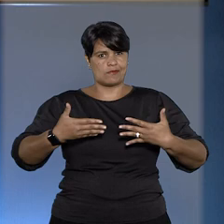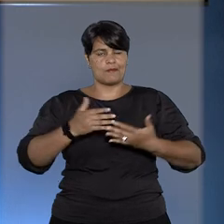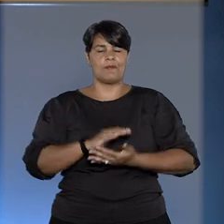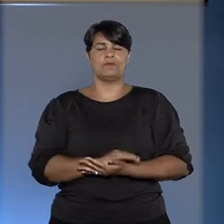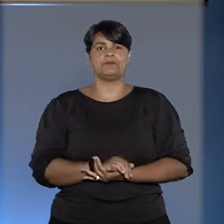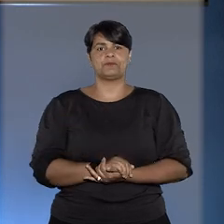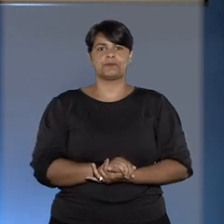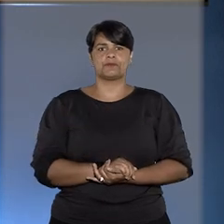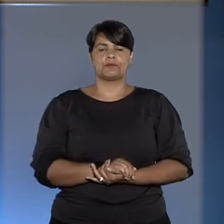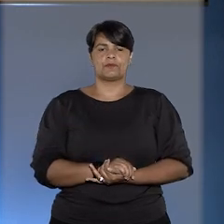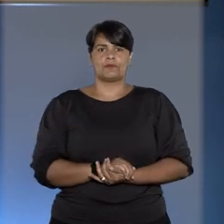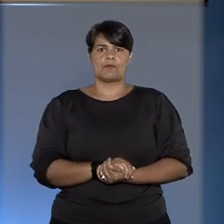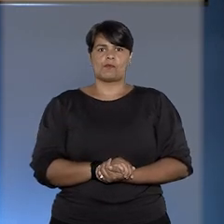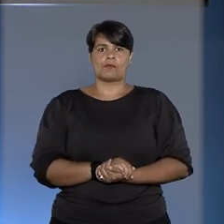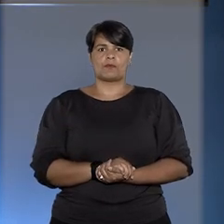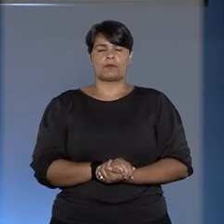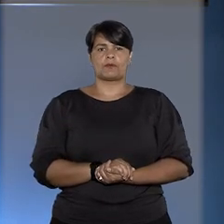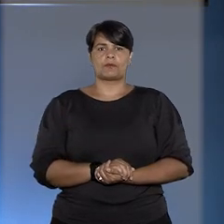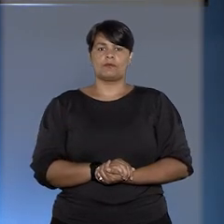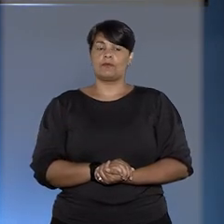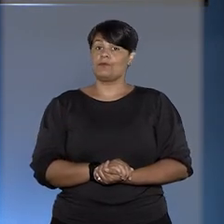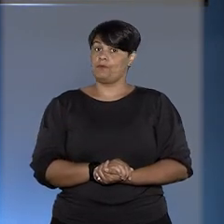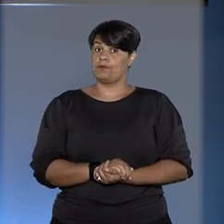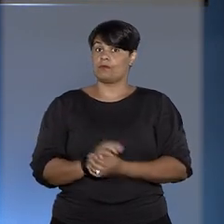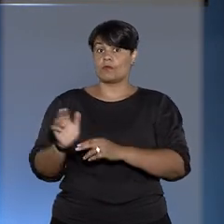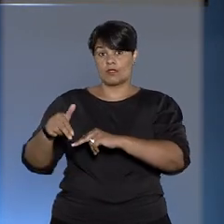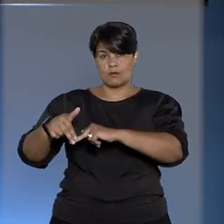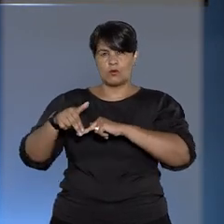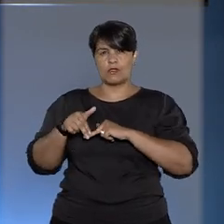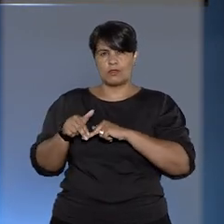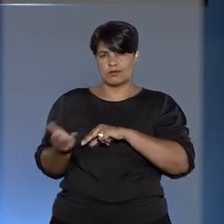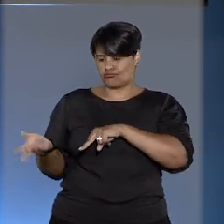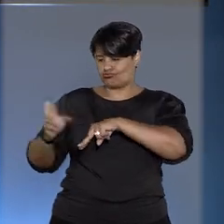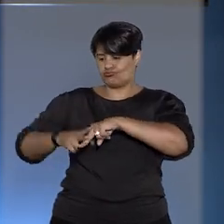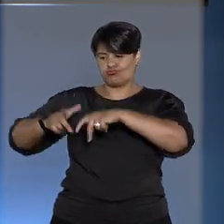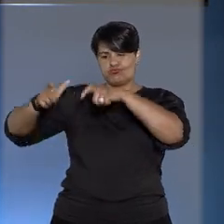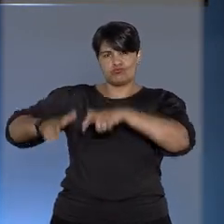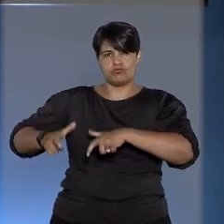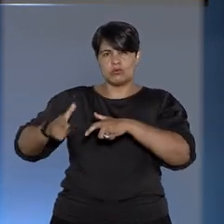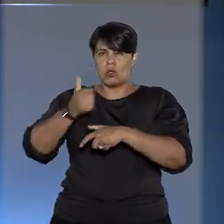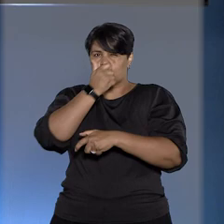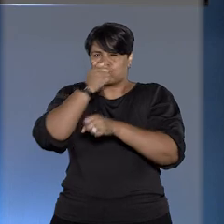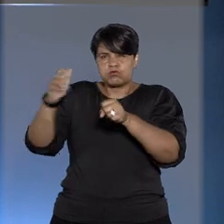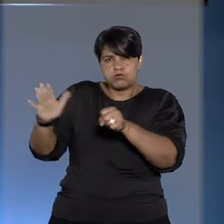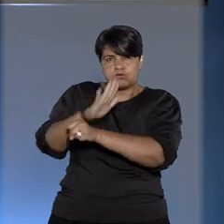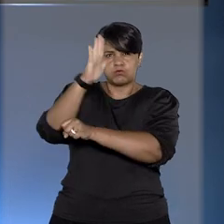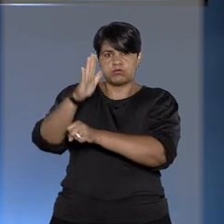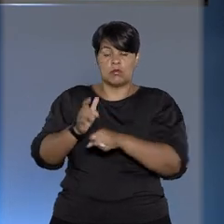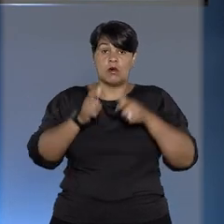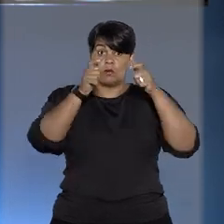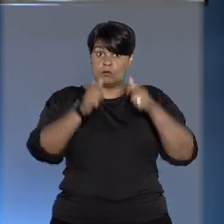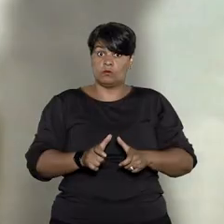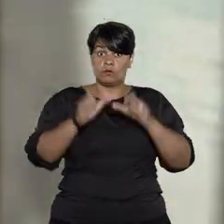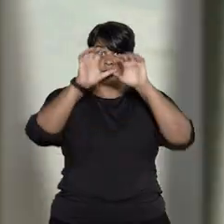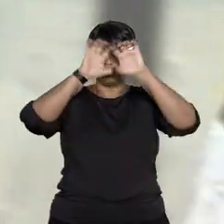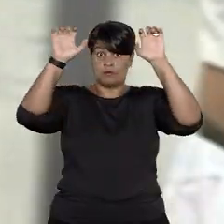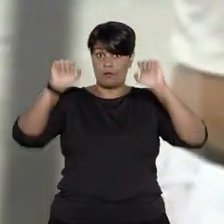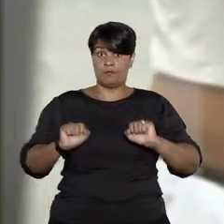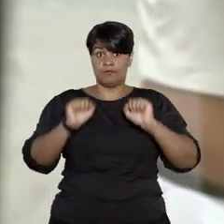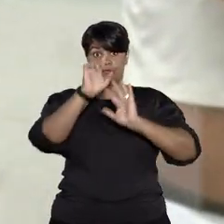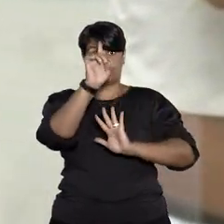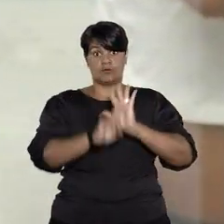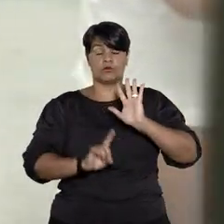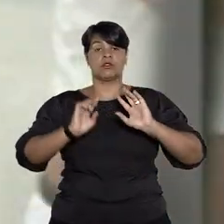repórter Jéssica Castro. Devido à superlotação carcerária, a Corte Interamericana de Direitos